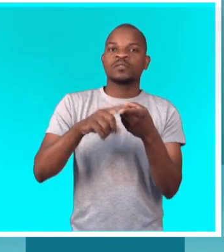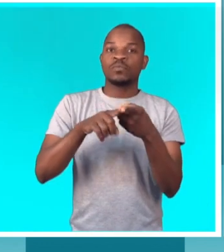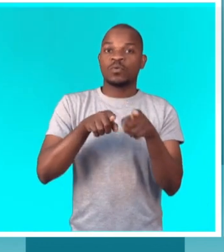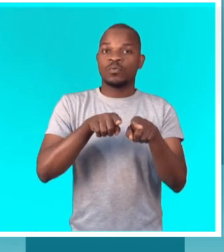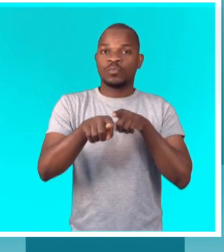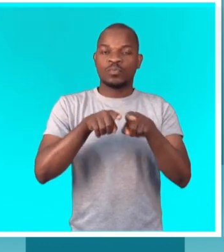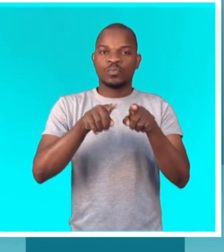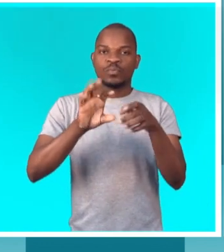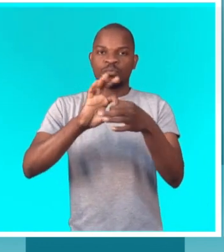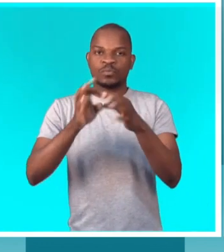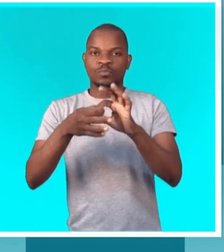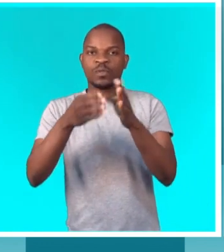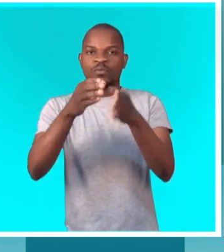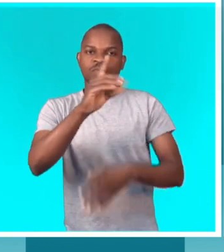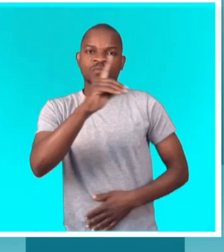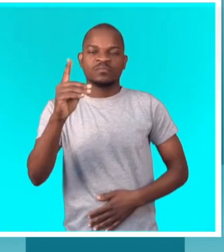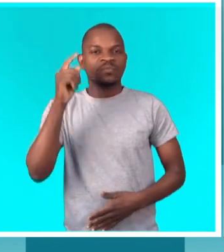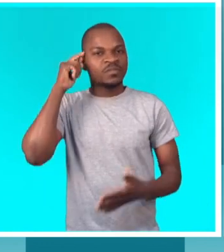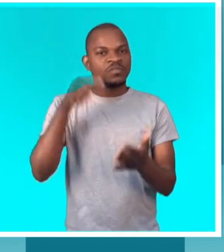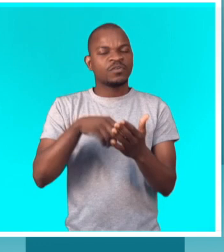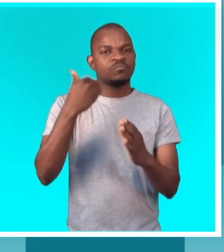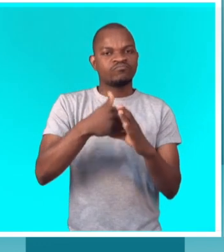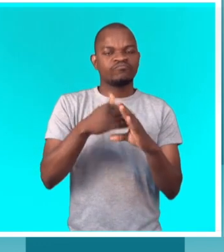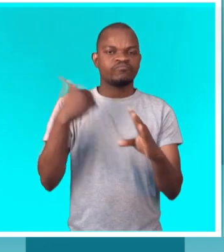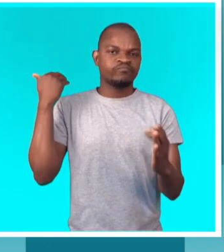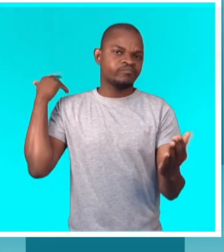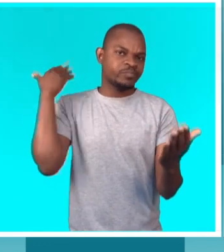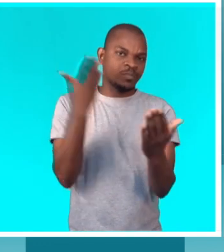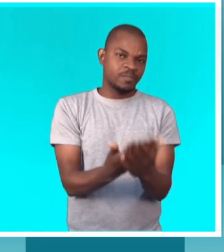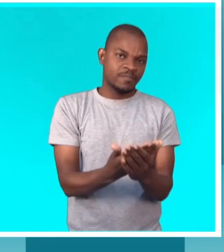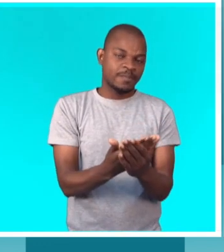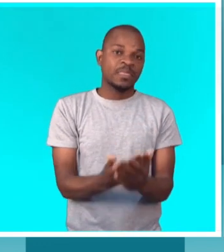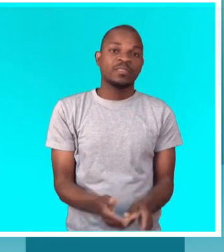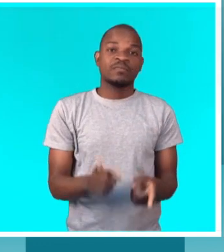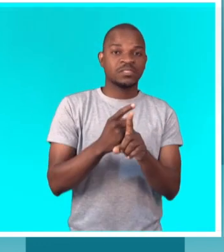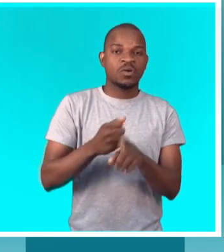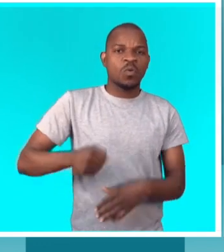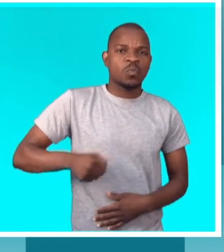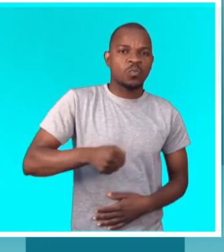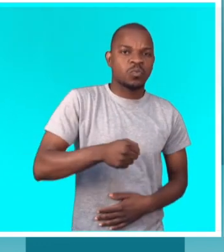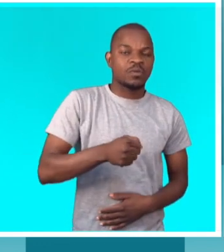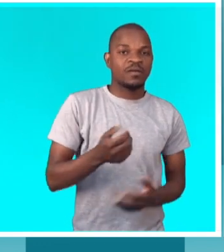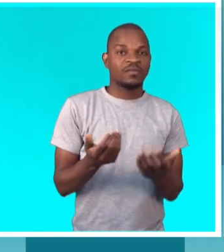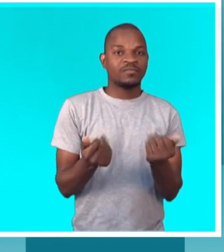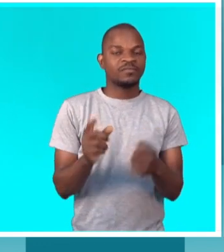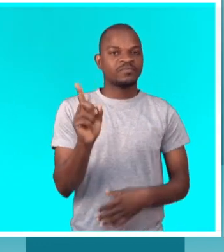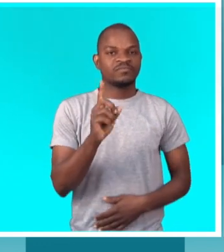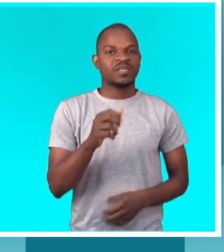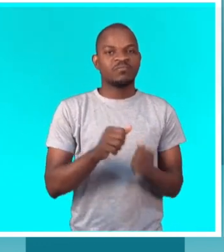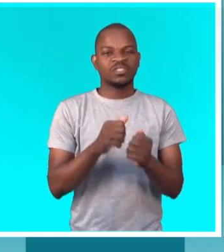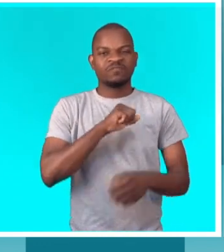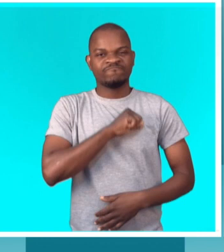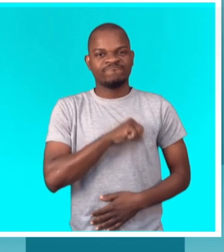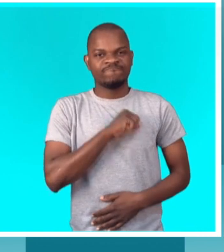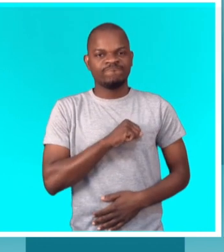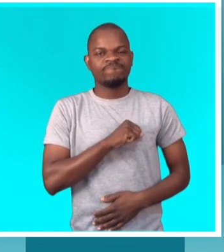aos Jogos Paralímpicos é fruto do trabalho que a equipa tem vindo a realizar. Não é fácil, mas eu fiz